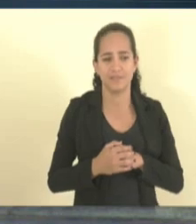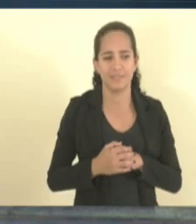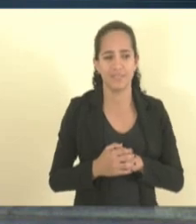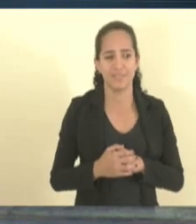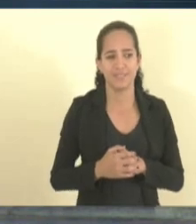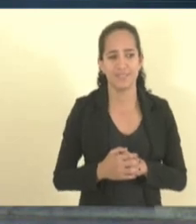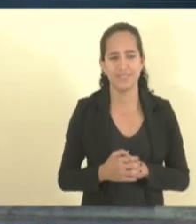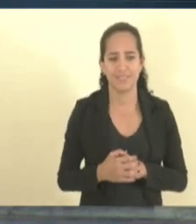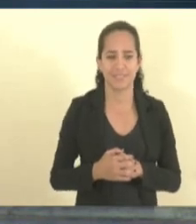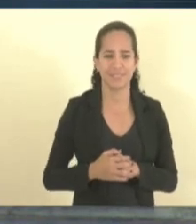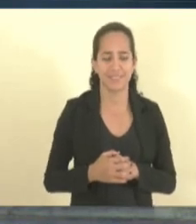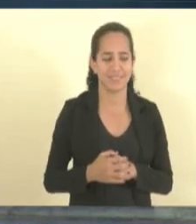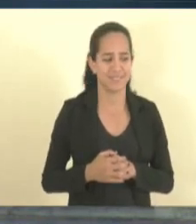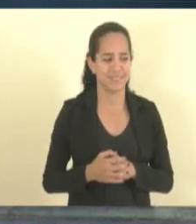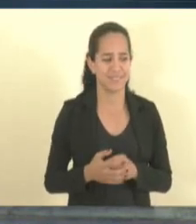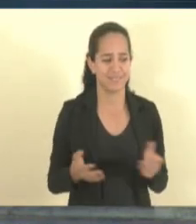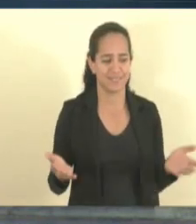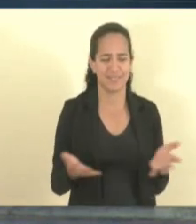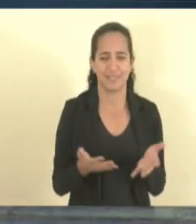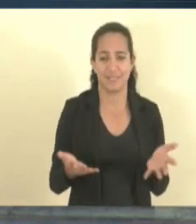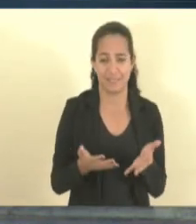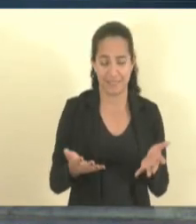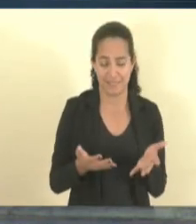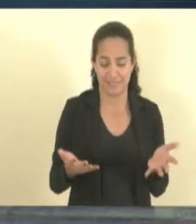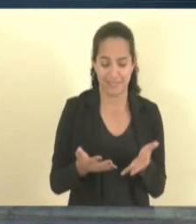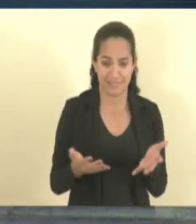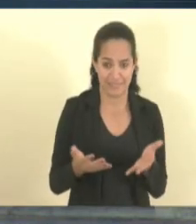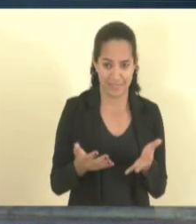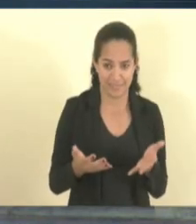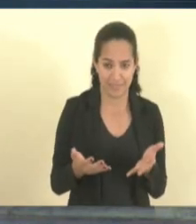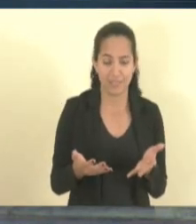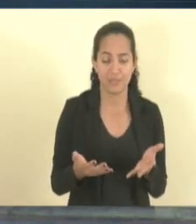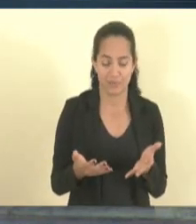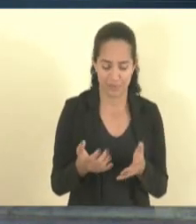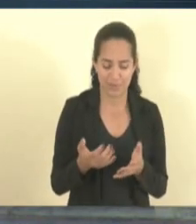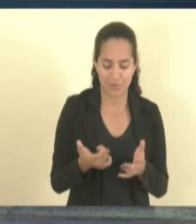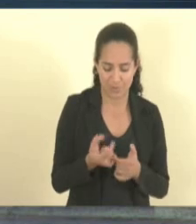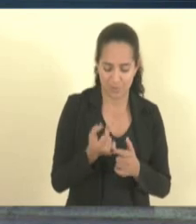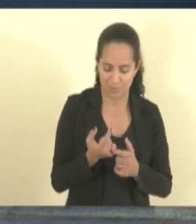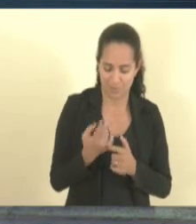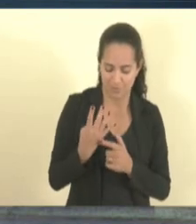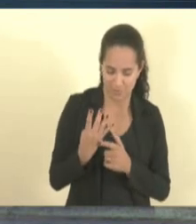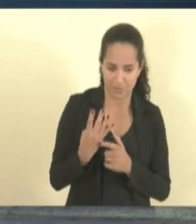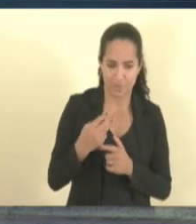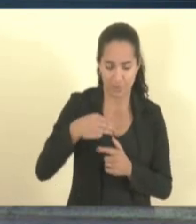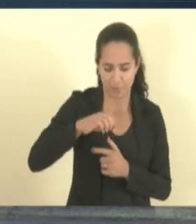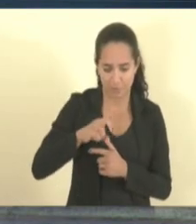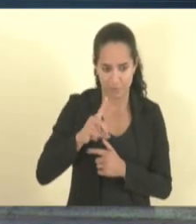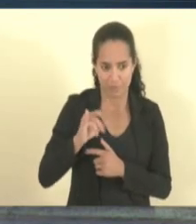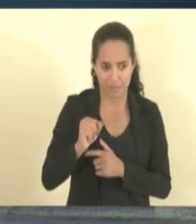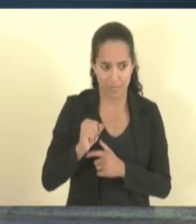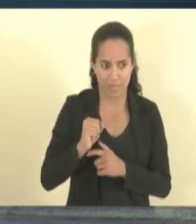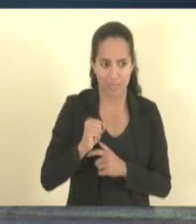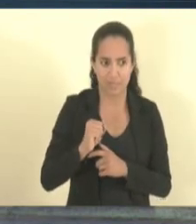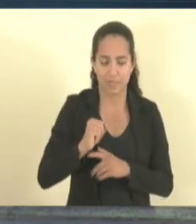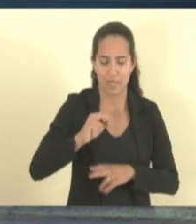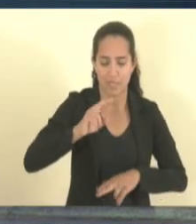nós já estamos com a aplicação da média histórica em junho.